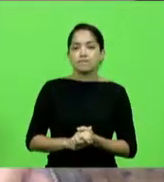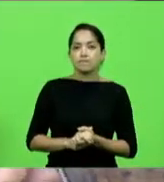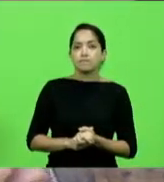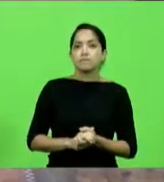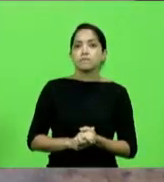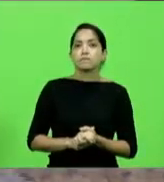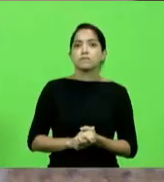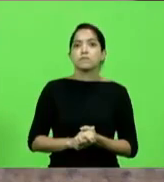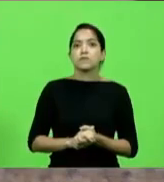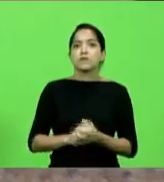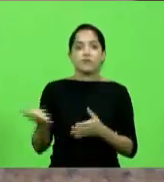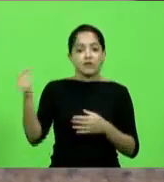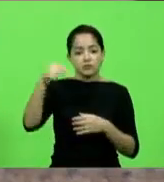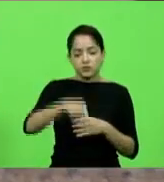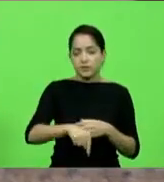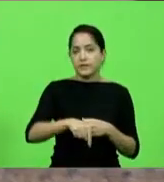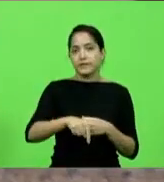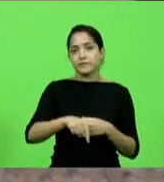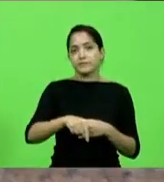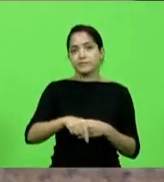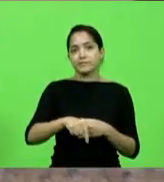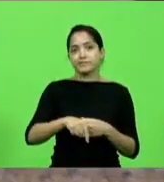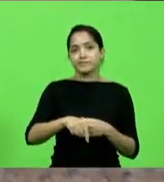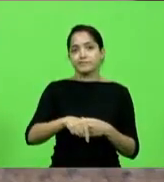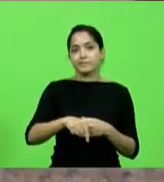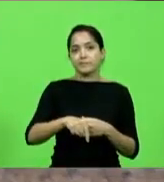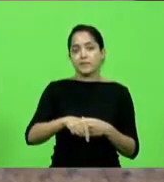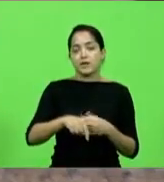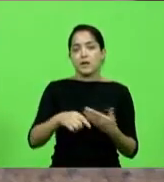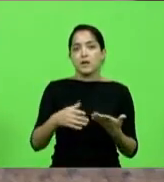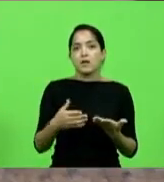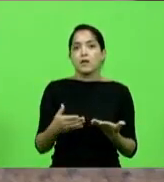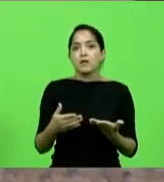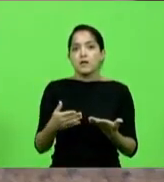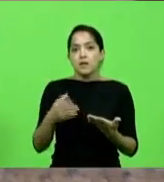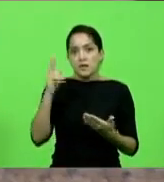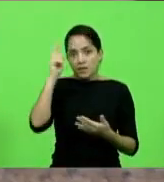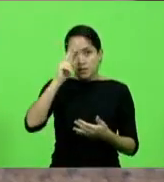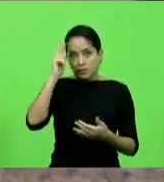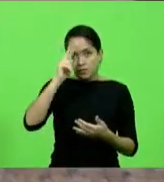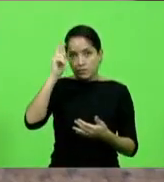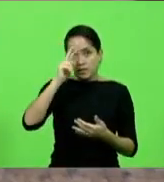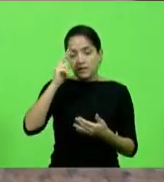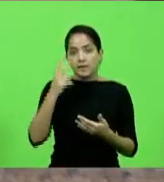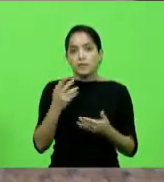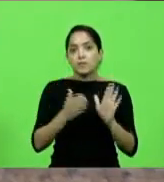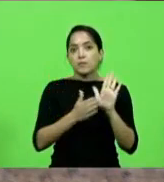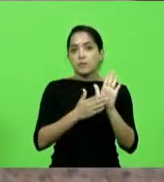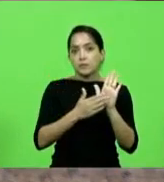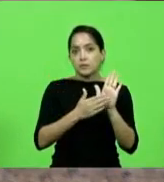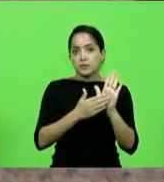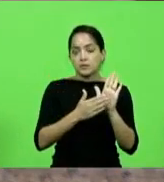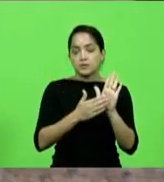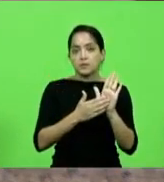veio direto para plenário. Inclusive, lembro-me de uma proposição dela,